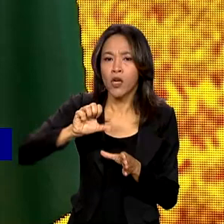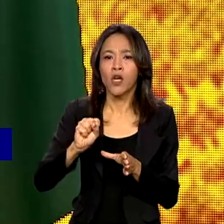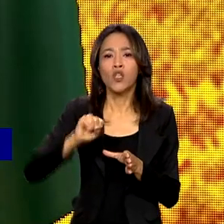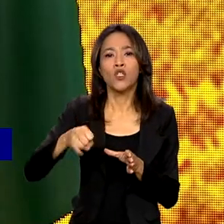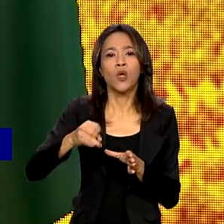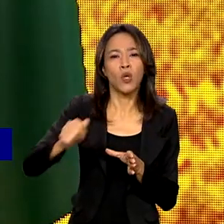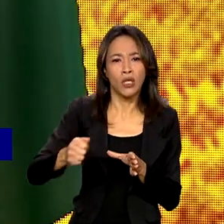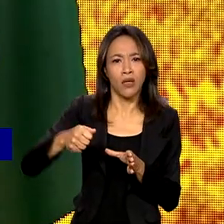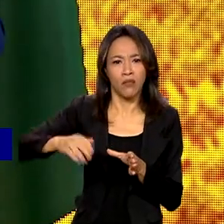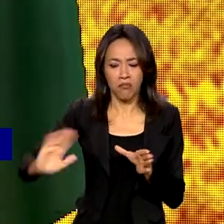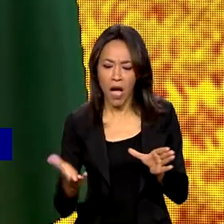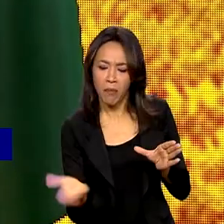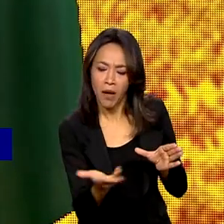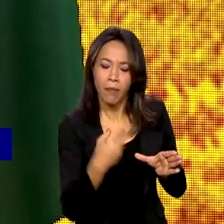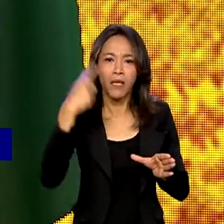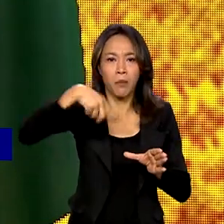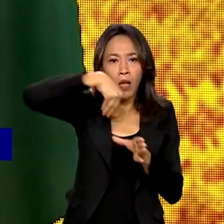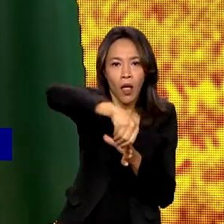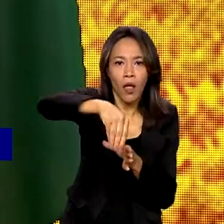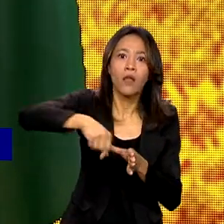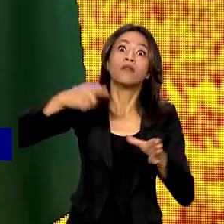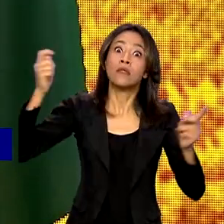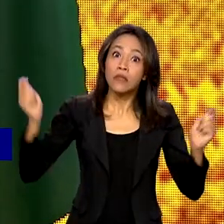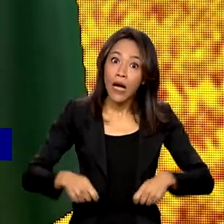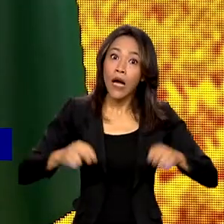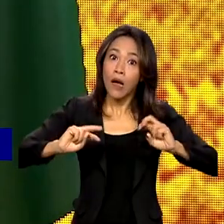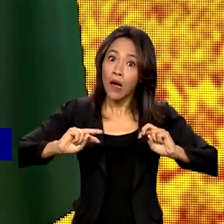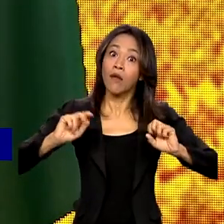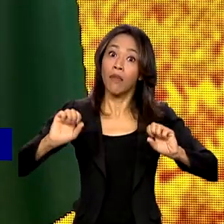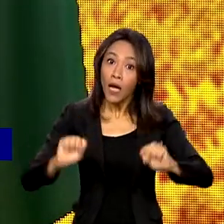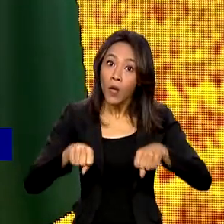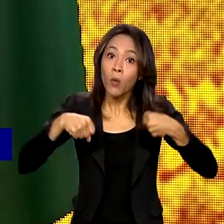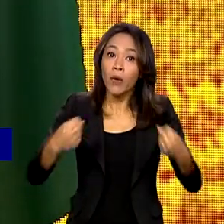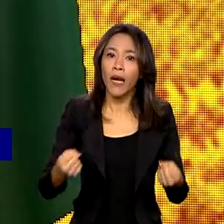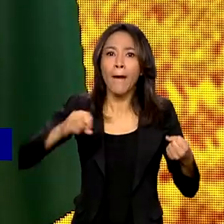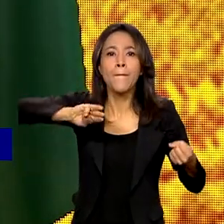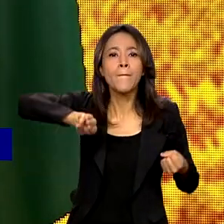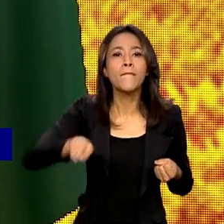possibilidade de recuperar milhões de hectares de terras degradadas que esse país tem. Obrigado. Obrigado.